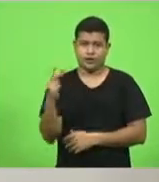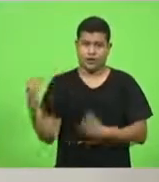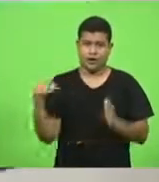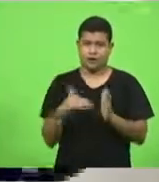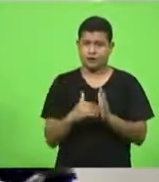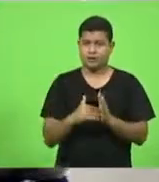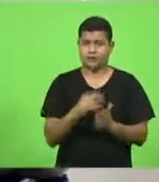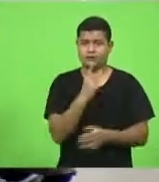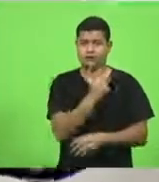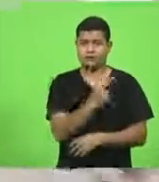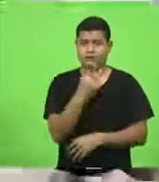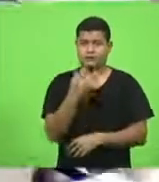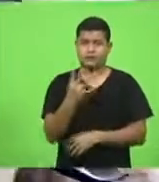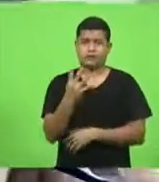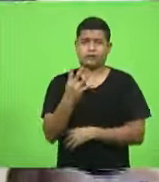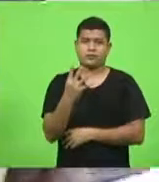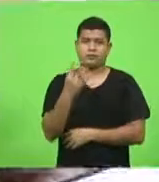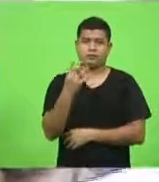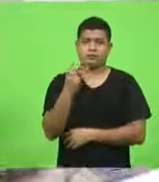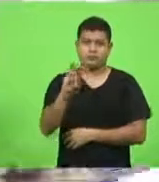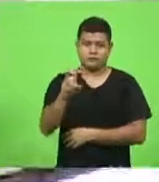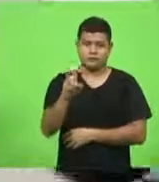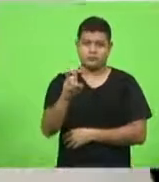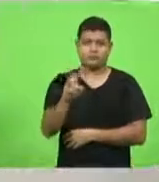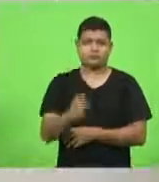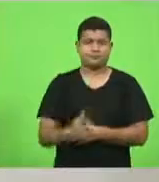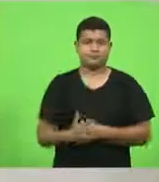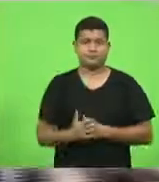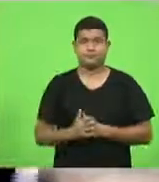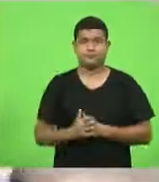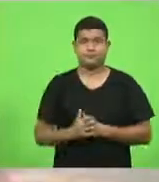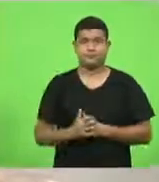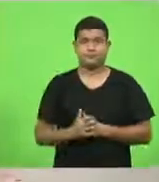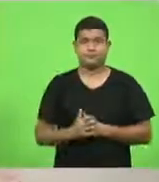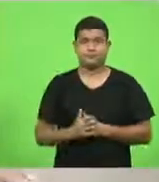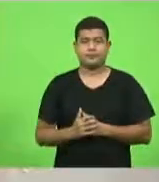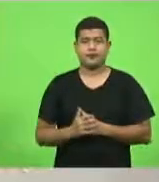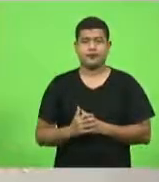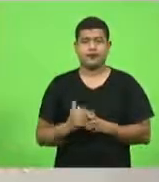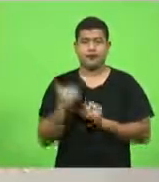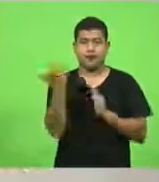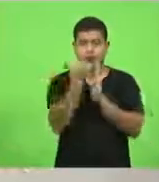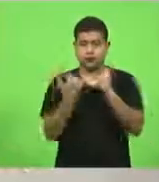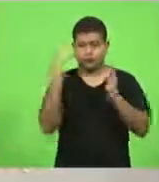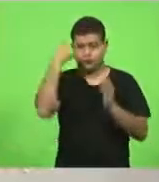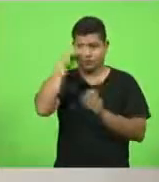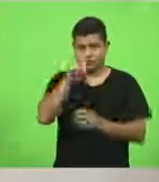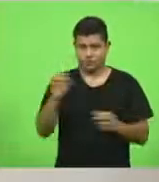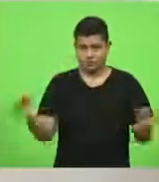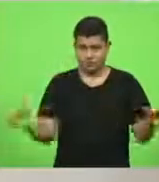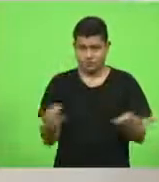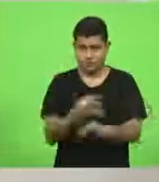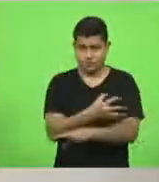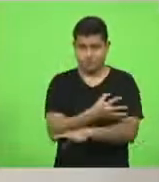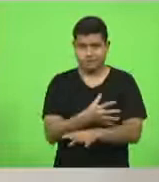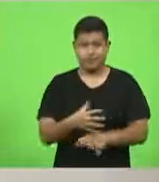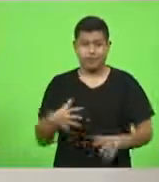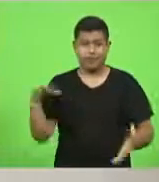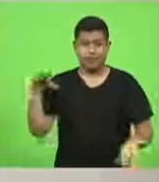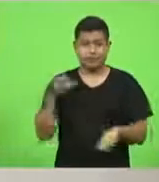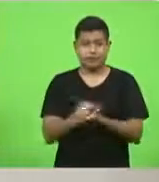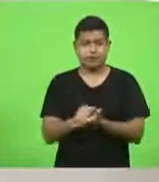245. Não há inscritos em explicações